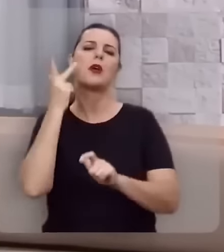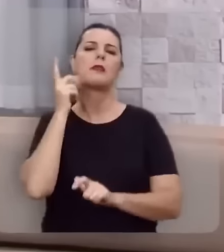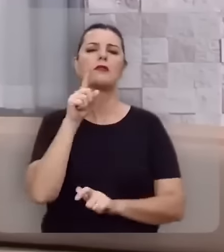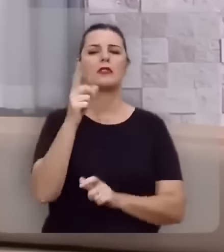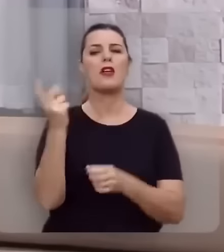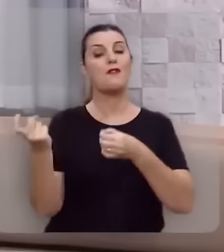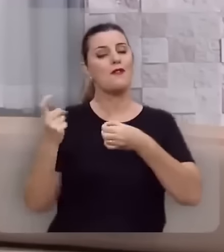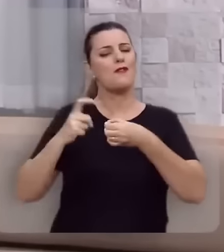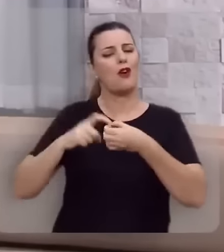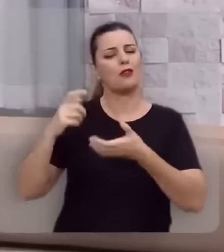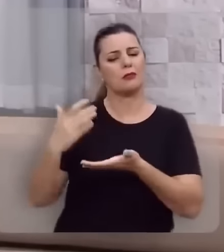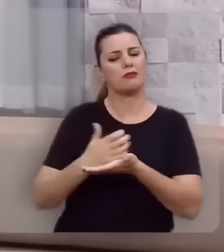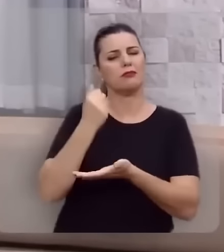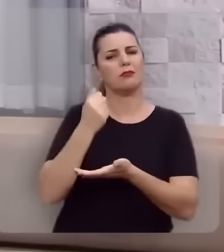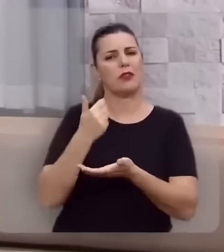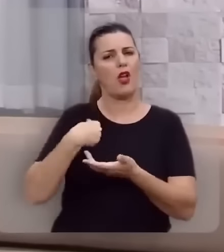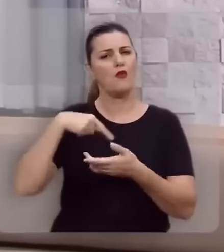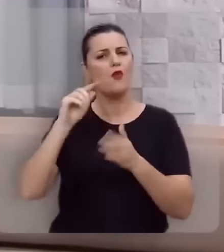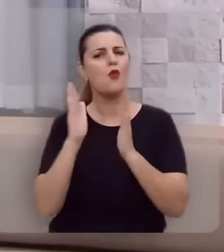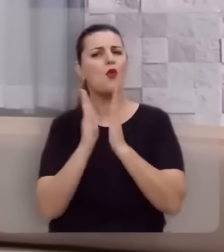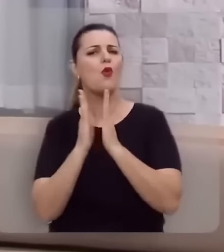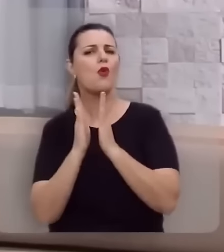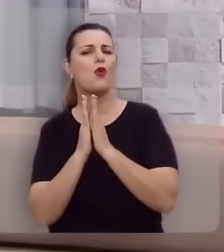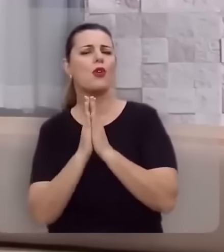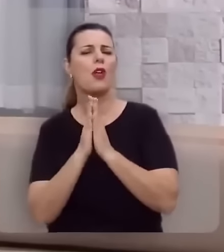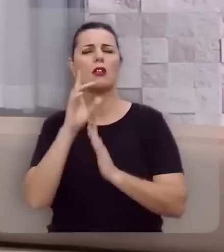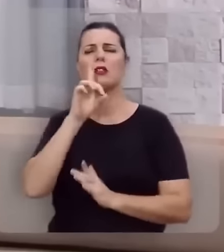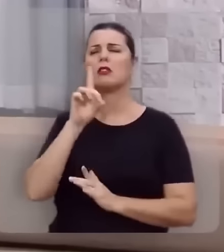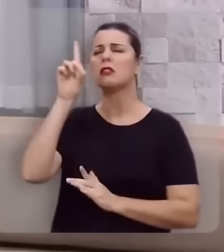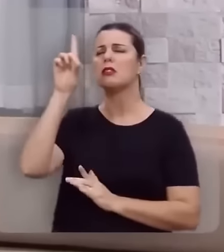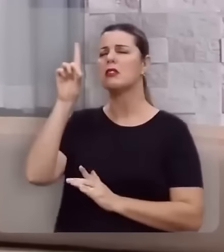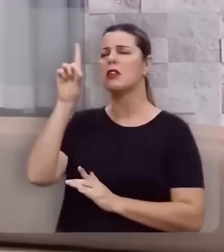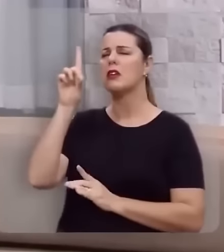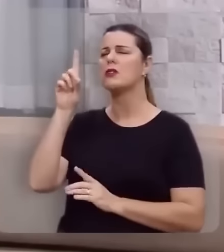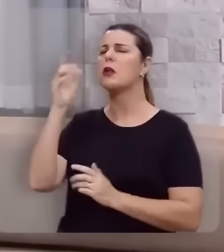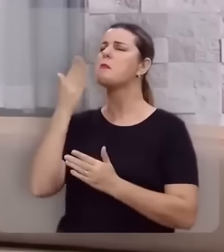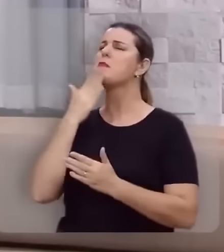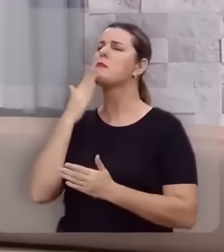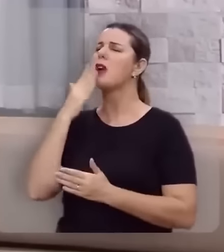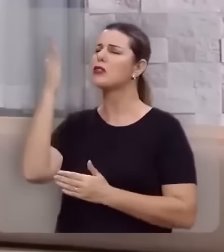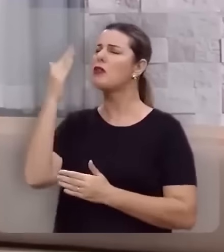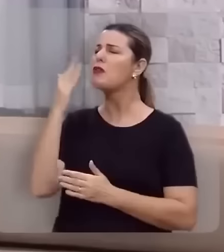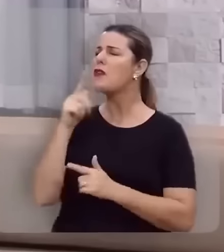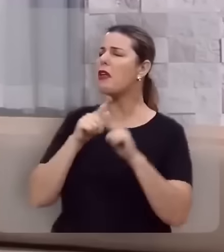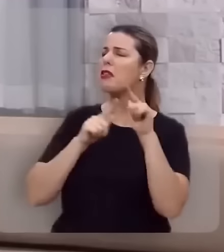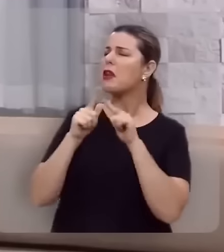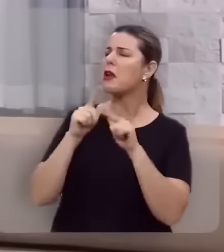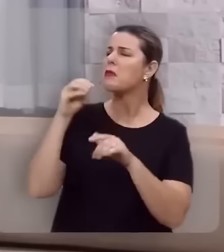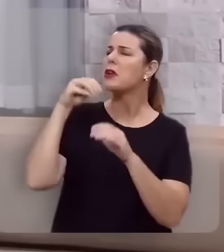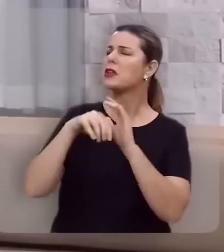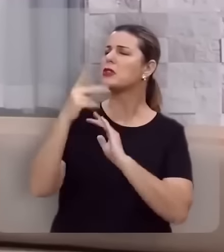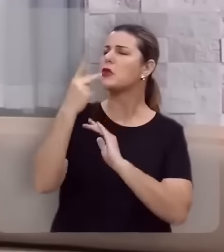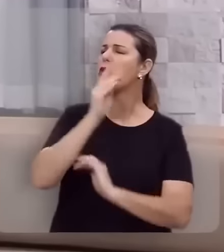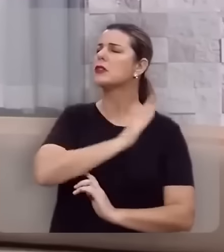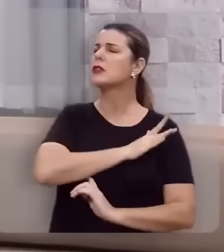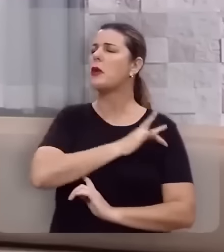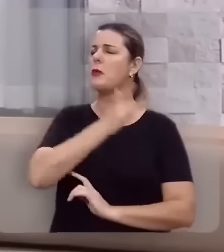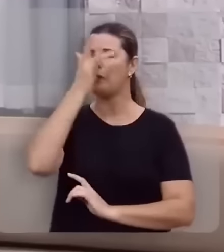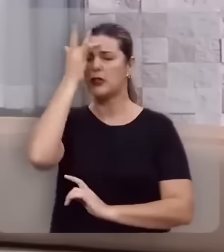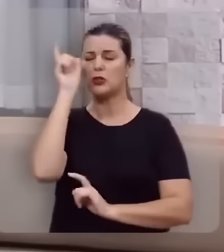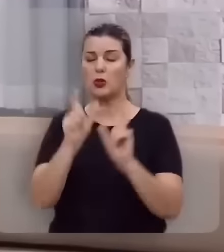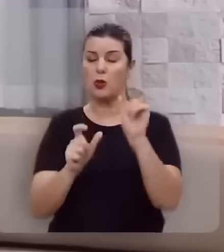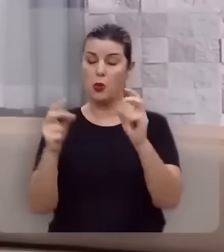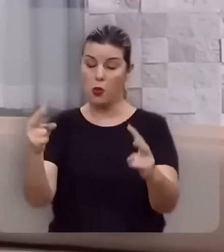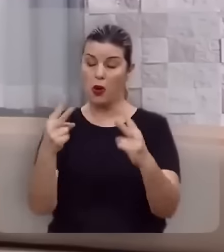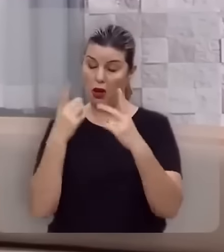ele voltará para você. Então, eu vou orar com você. Deus, eu te peço que tu apliques a tua palavra ao coração daqueles que nos